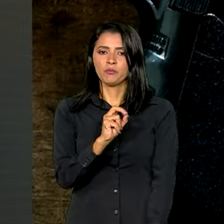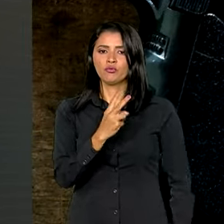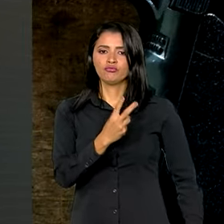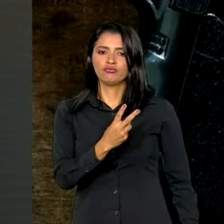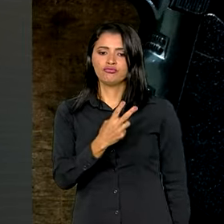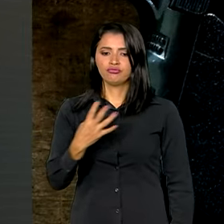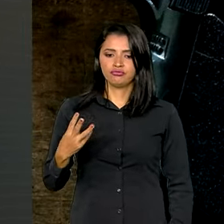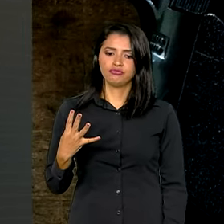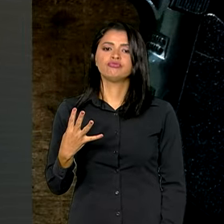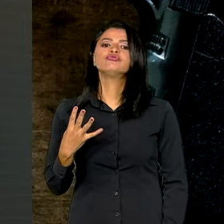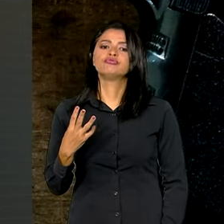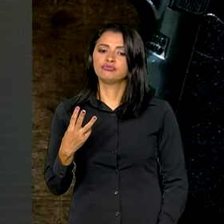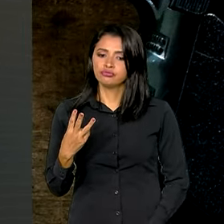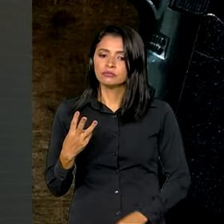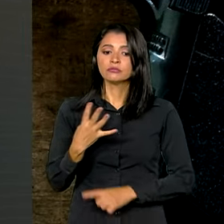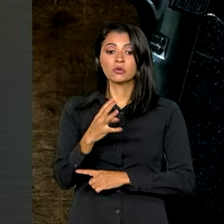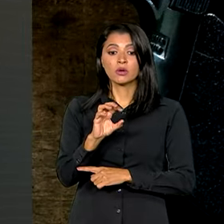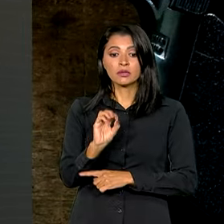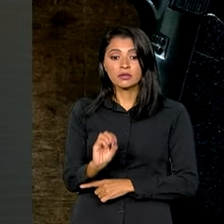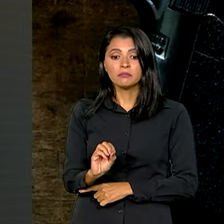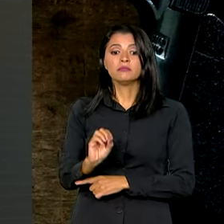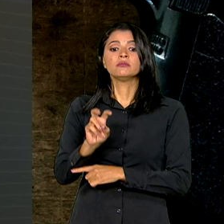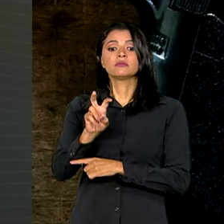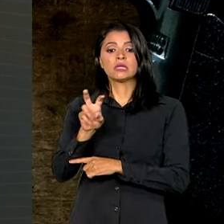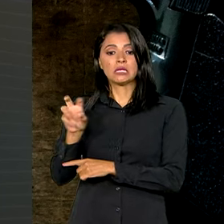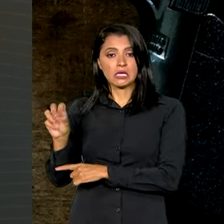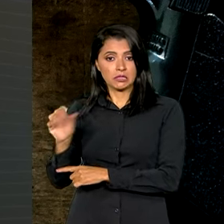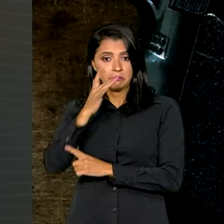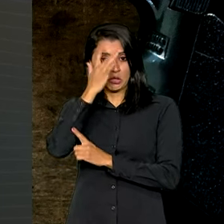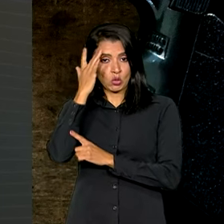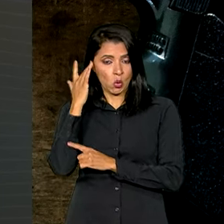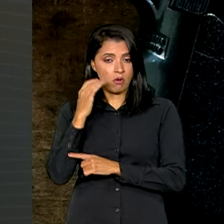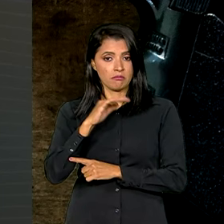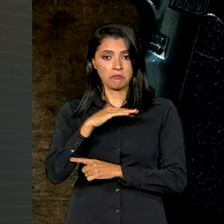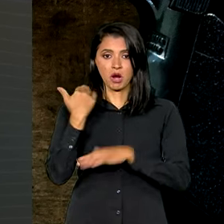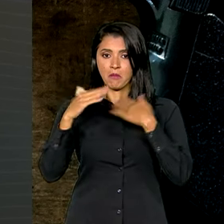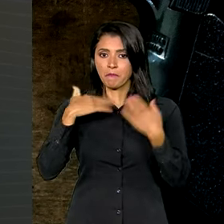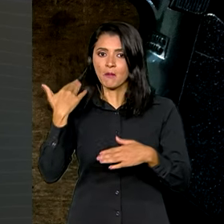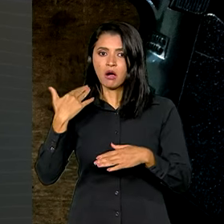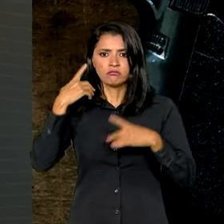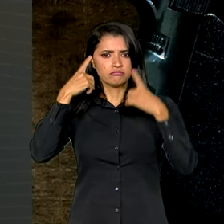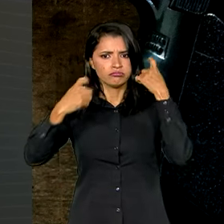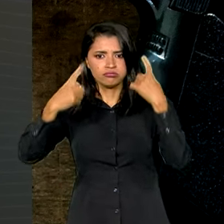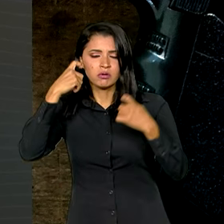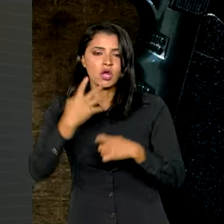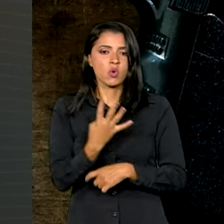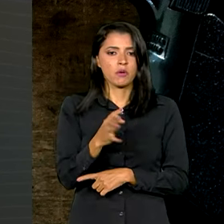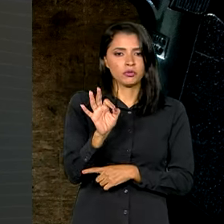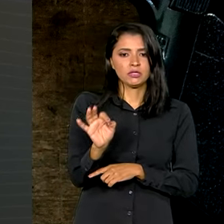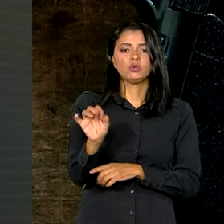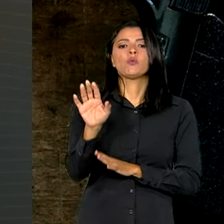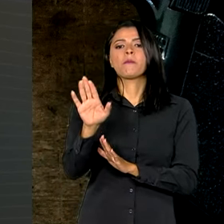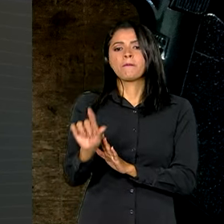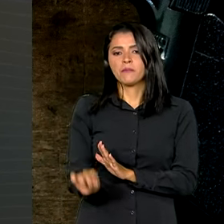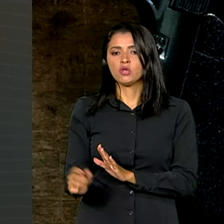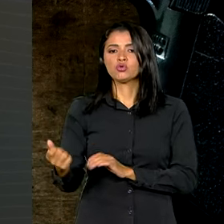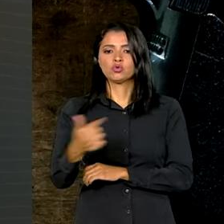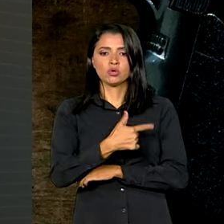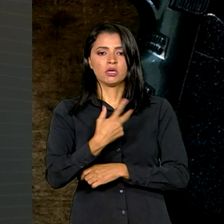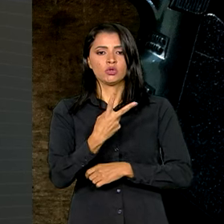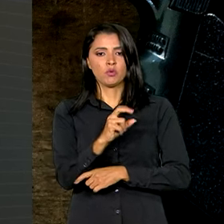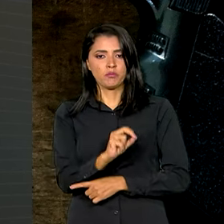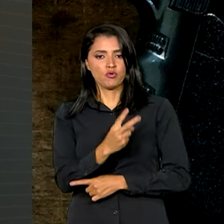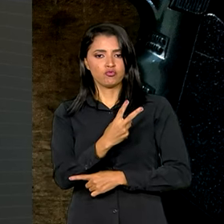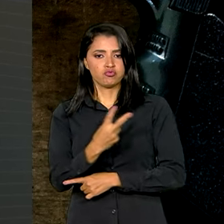40.464 mortes violentas, 4% a menos que em 2022. O viés de